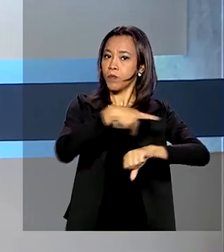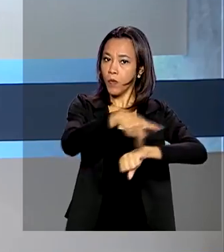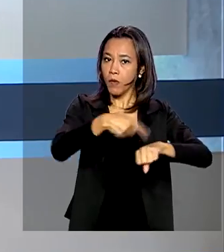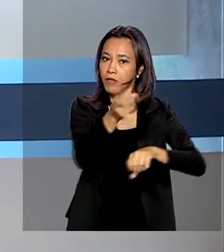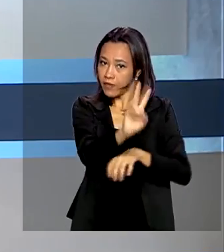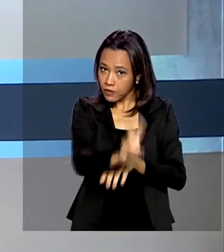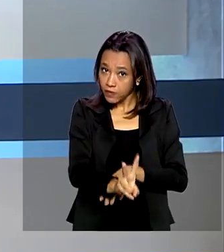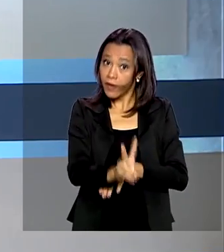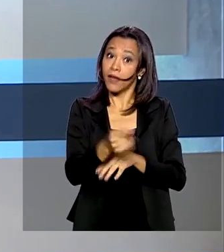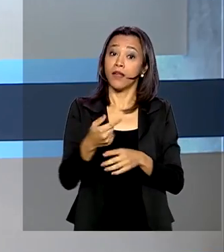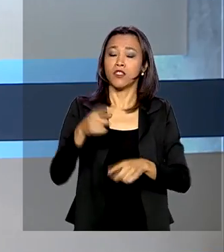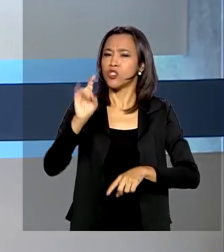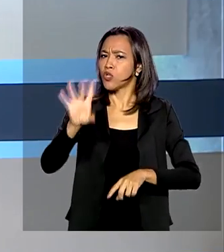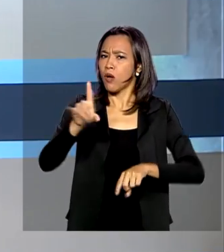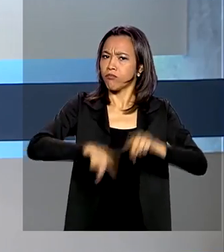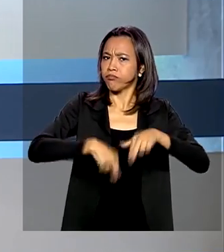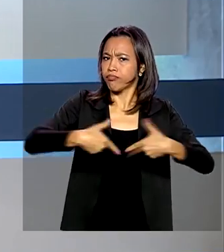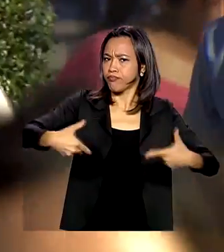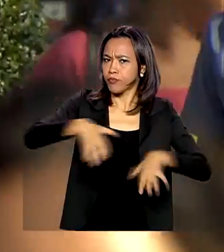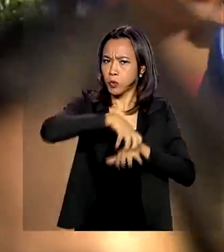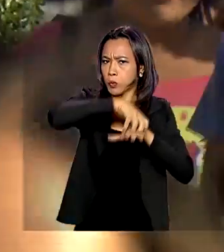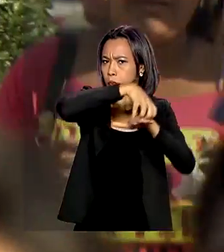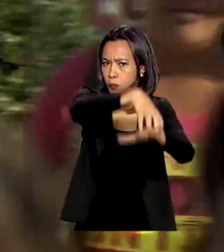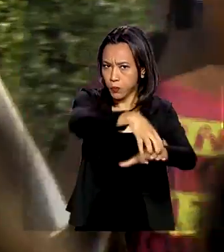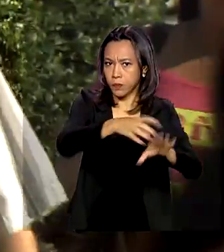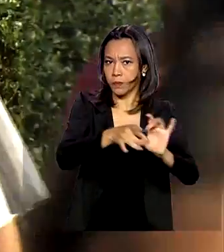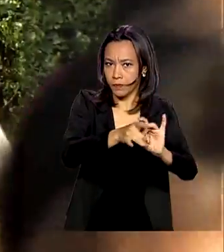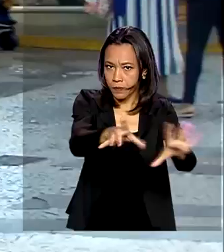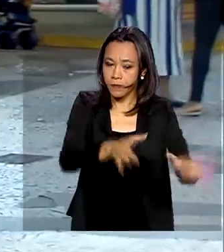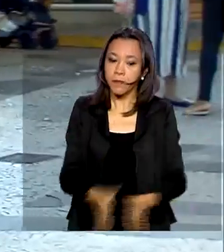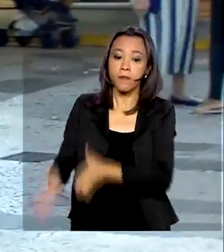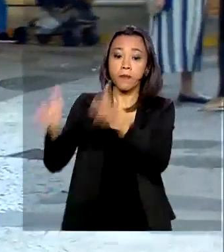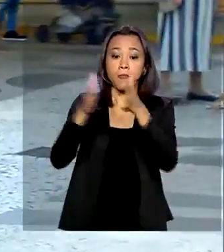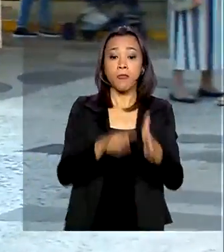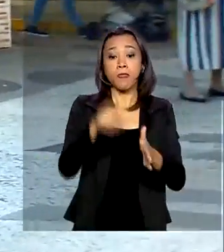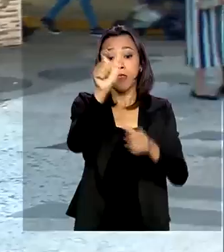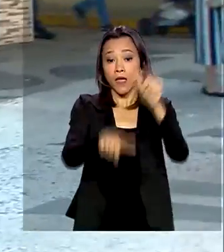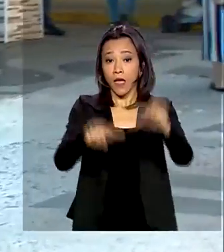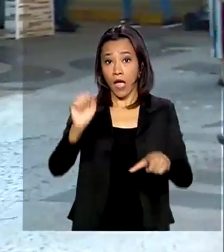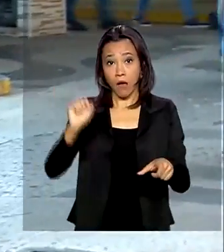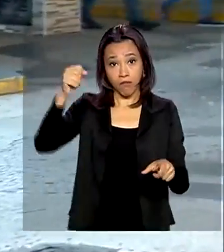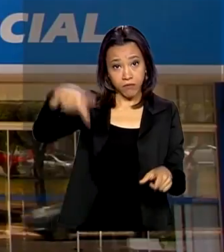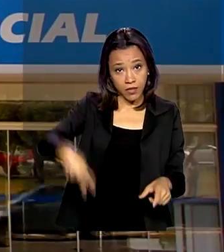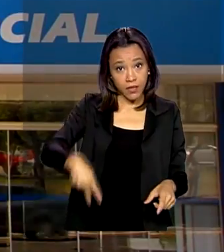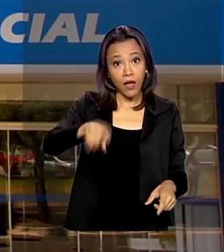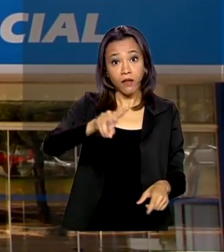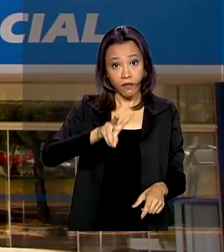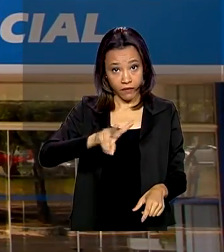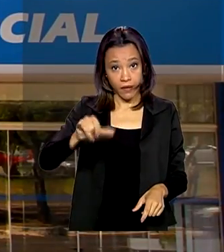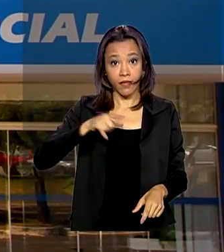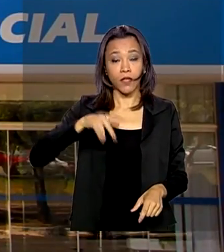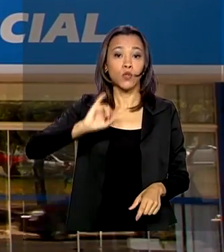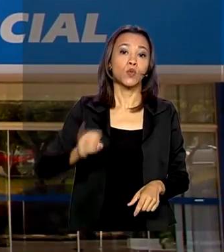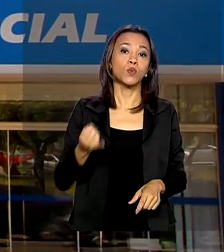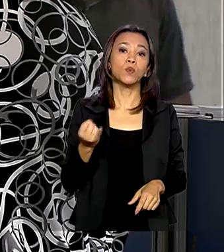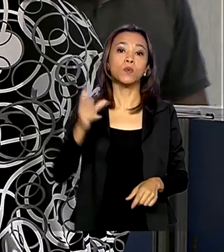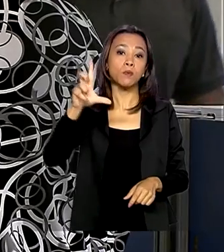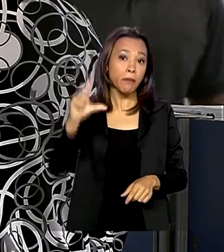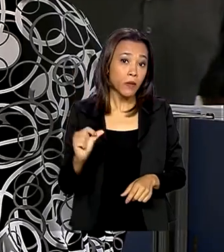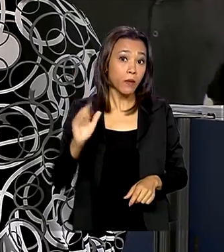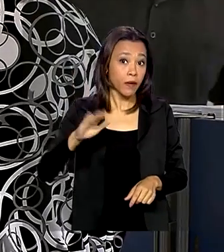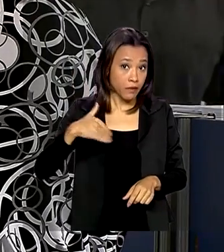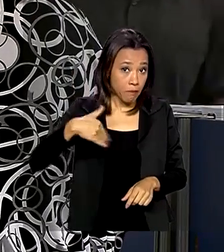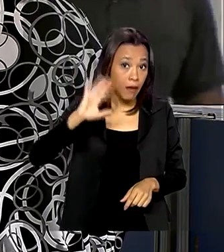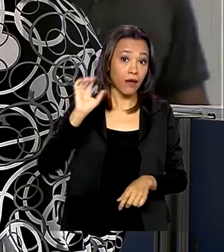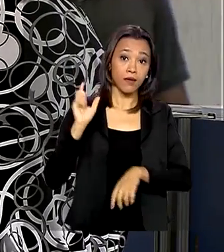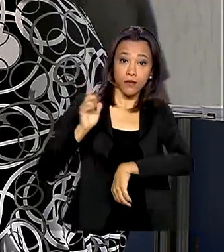liberadas. E veja também, aposentados e pensionistas do INSS vão ter juros menores e mais tempo para